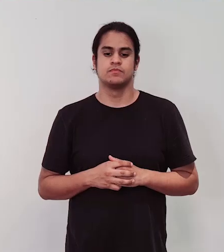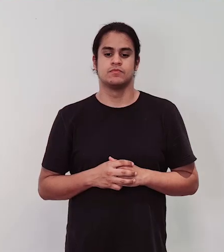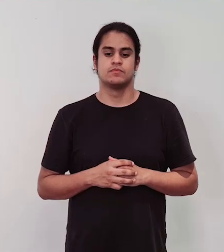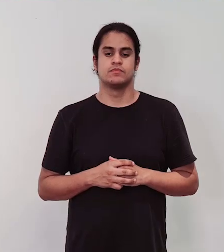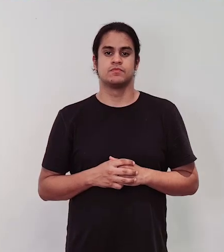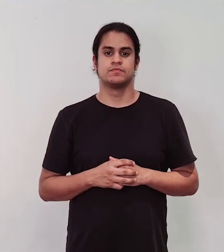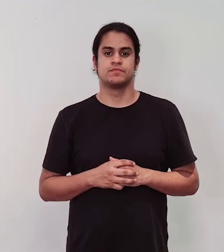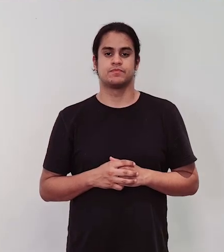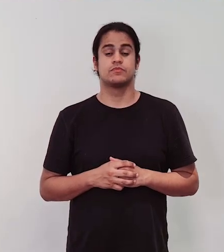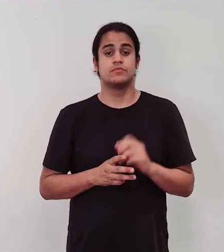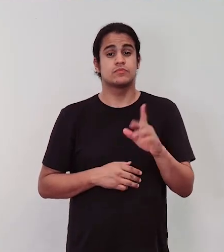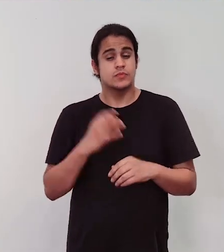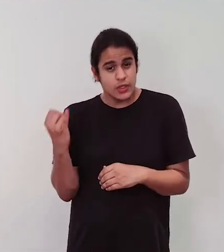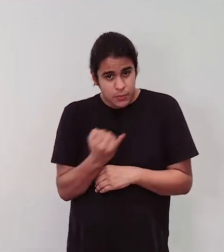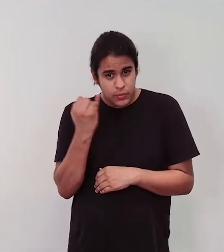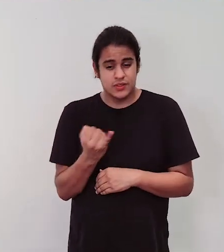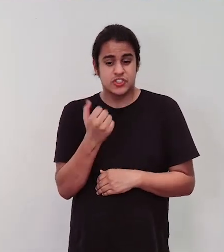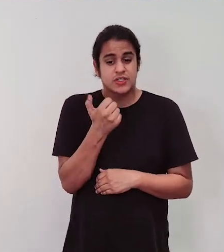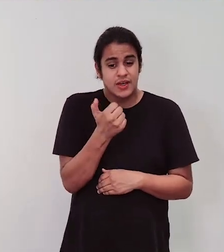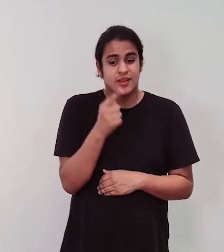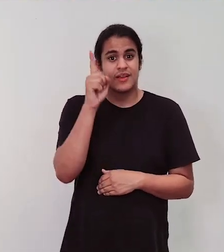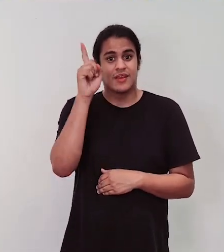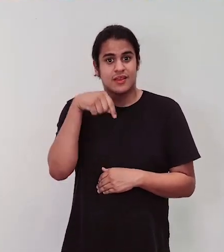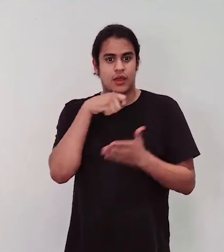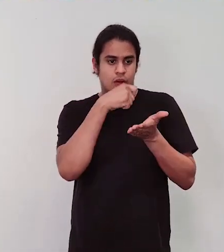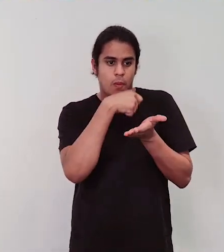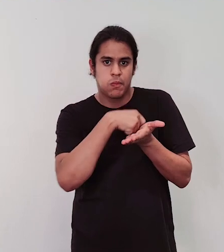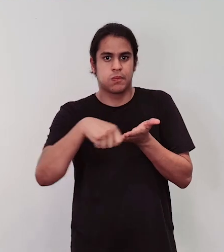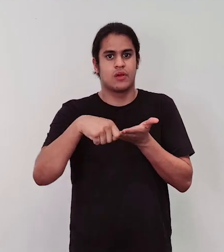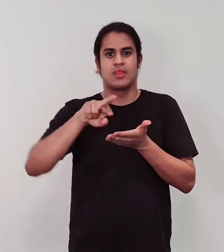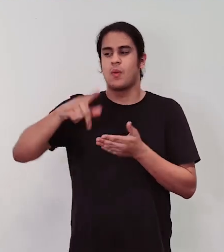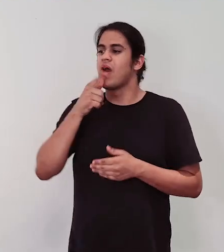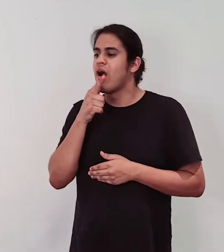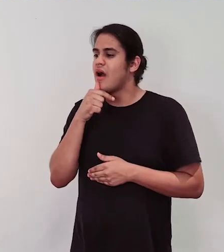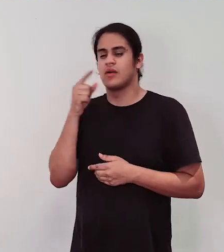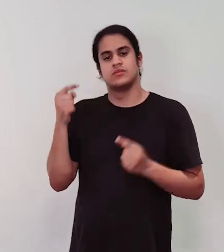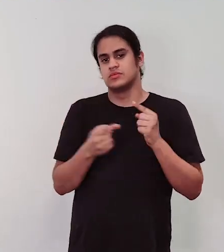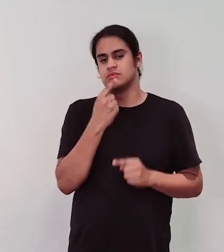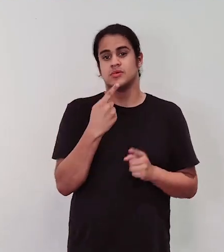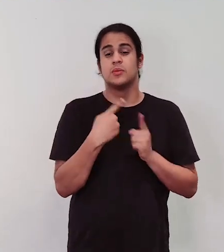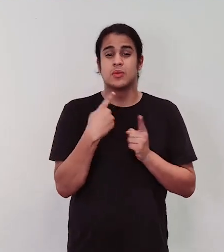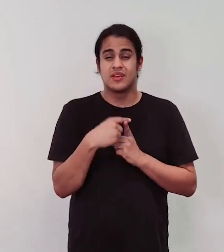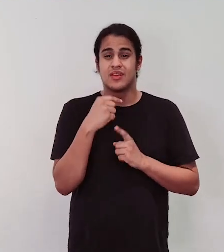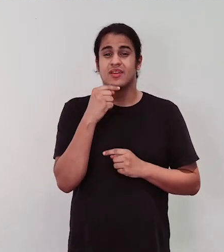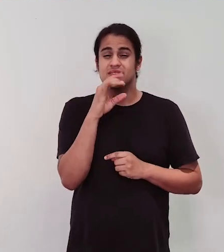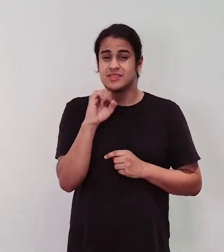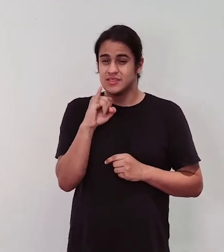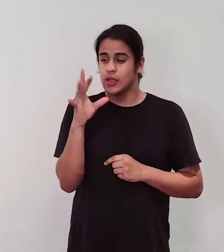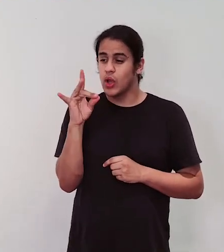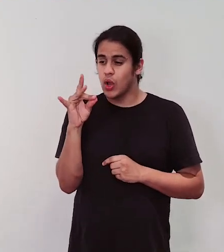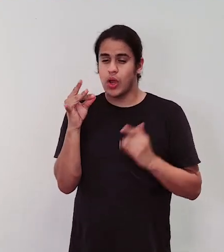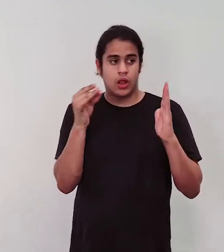é importante usar caneta que sejam esses marcadores não sejam caneta base de água porque a hora que você passa a cola como ela está muito líquida a